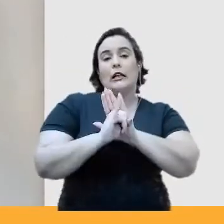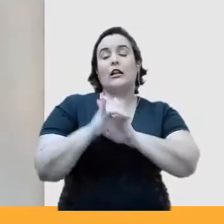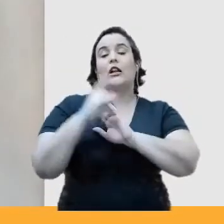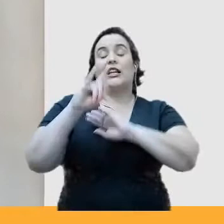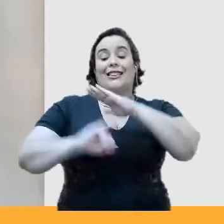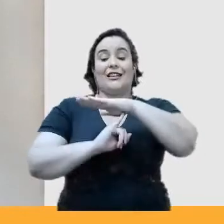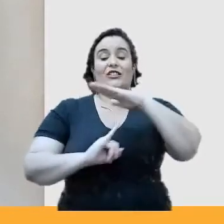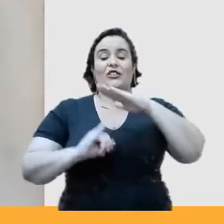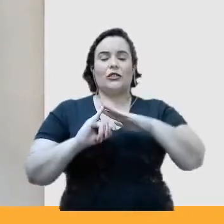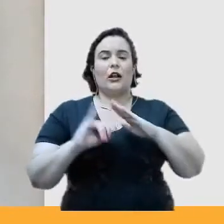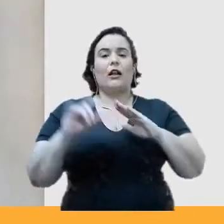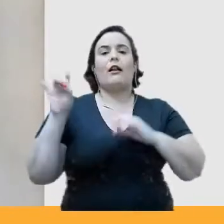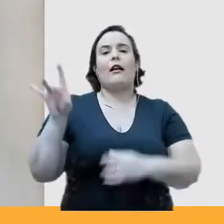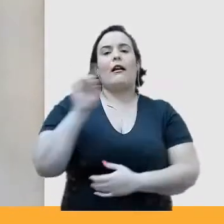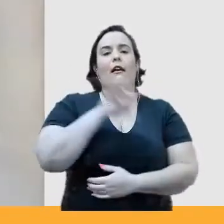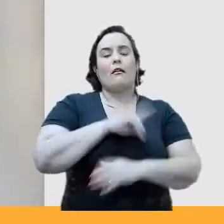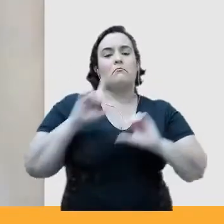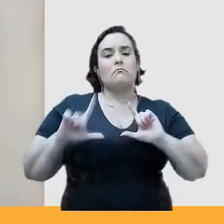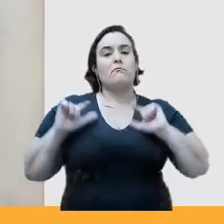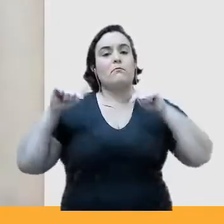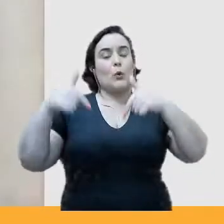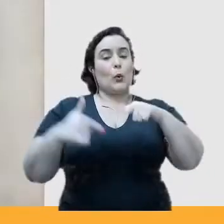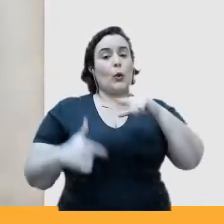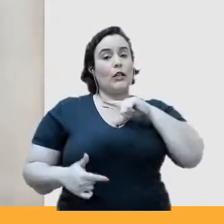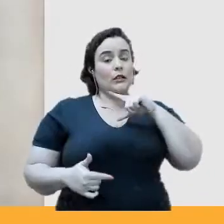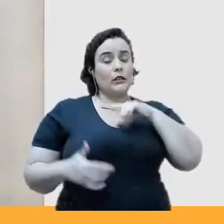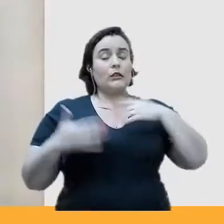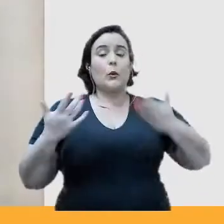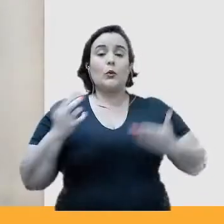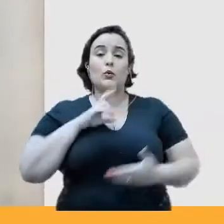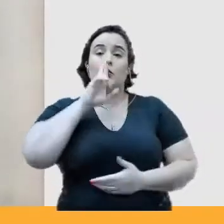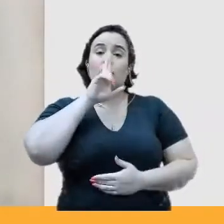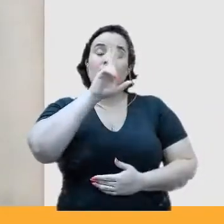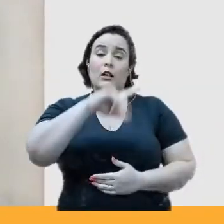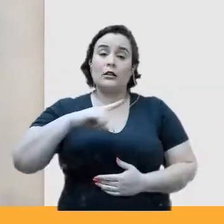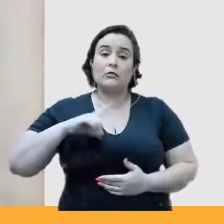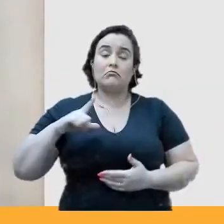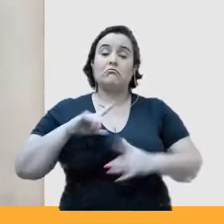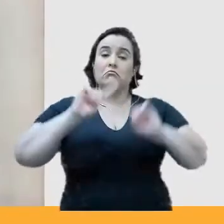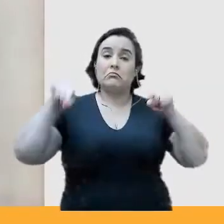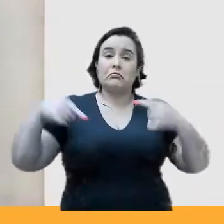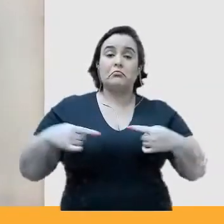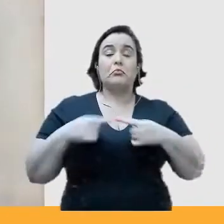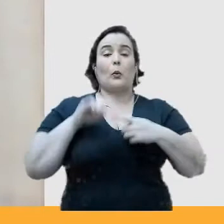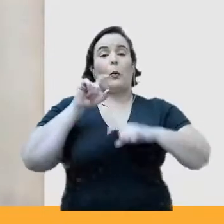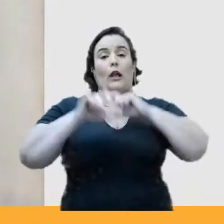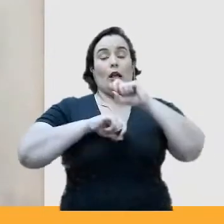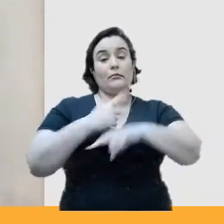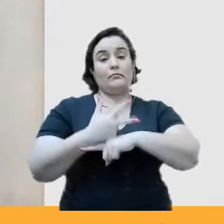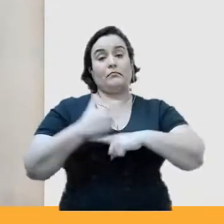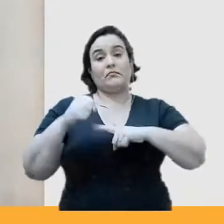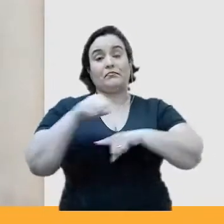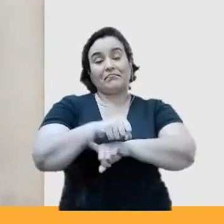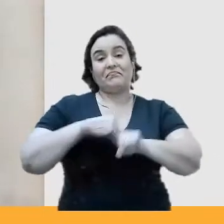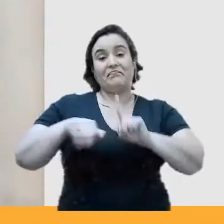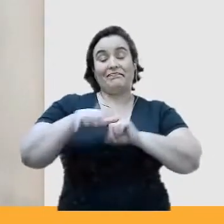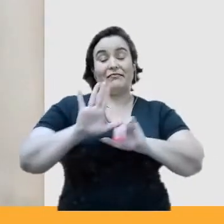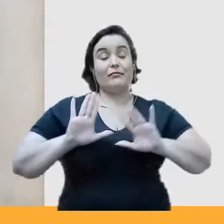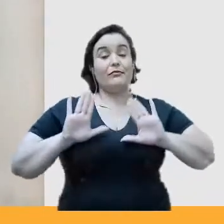produz as suas lutas, produz os seus resultados, esses resultados se agregam nos nossos ganhos sociais, mas efetivamente